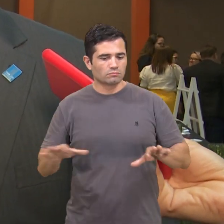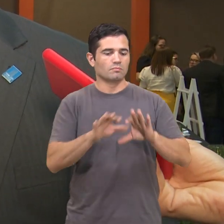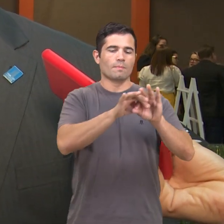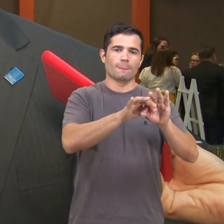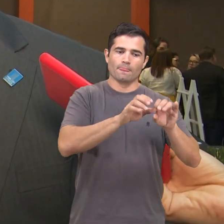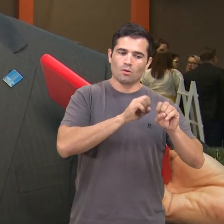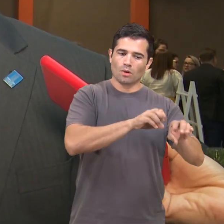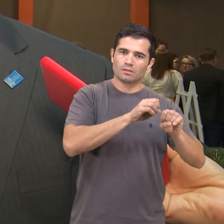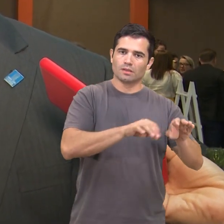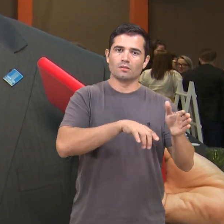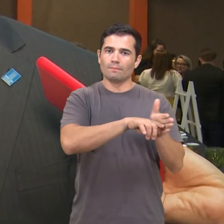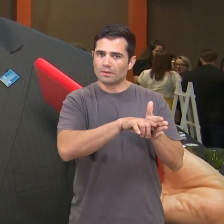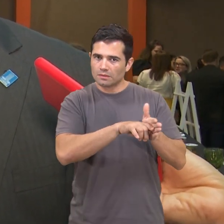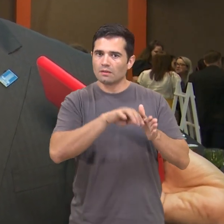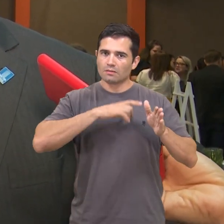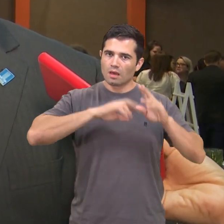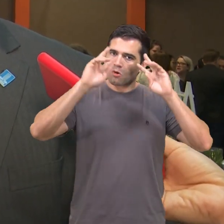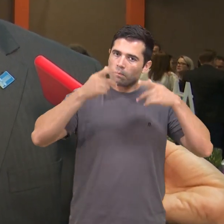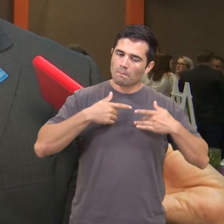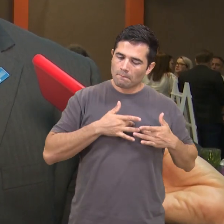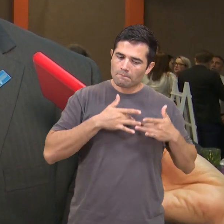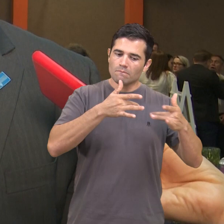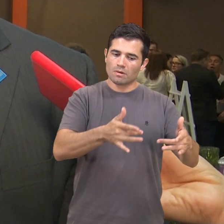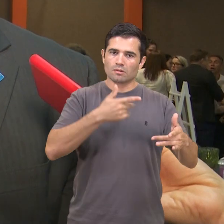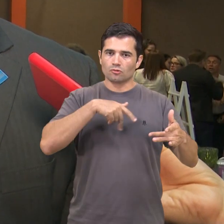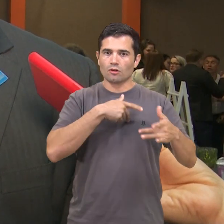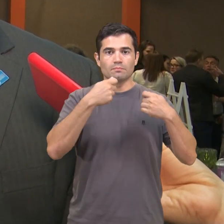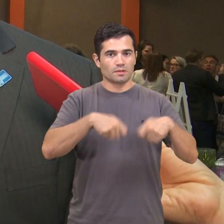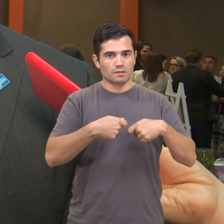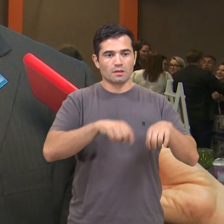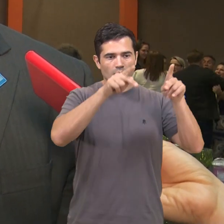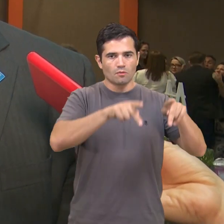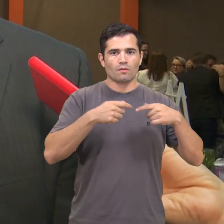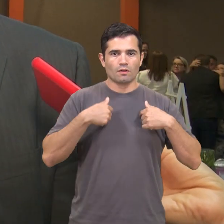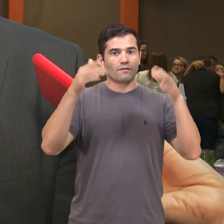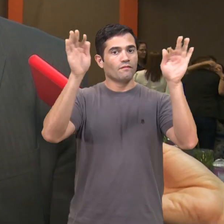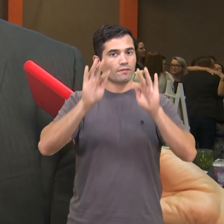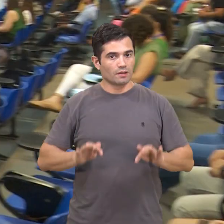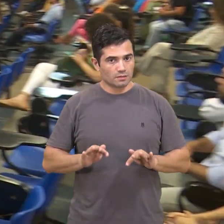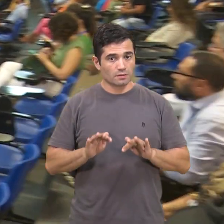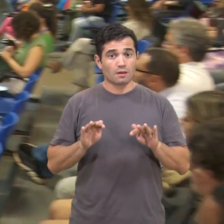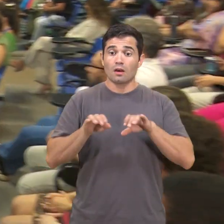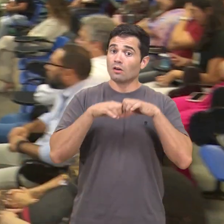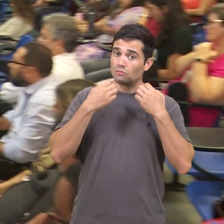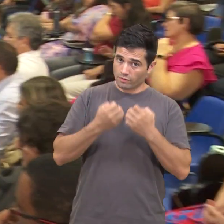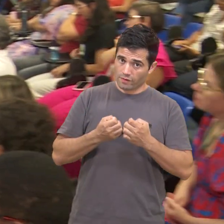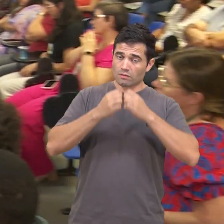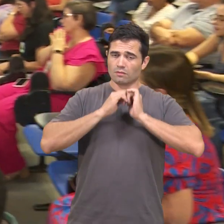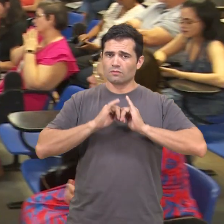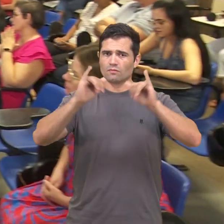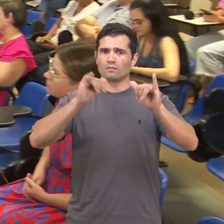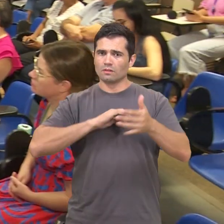ensino, à pesquisa, com a humanização que nós precisamos para a nossa população. Então eu fico muito feliz. Na solenidade,